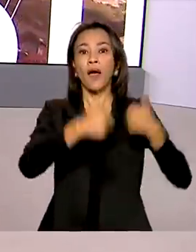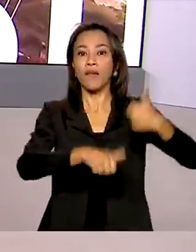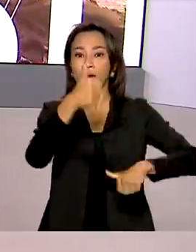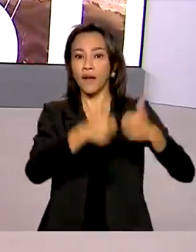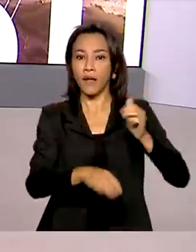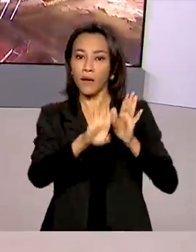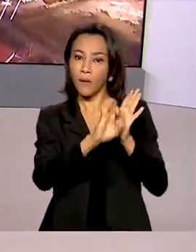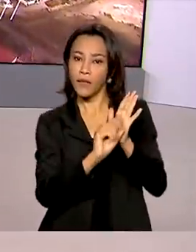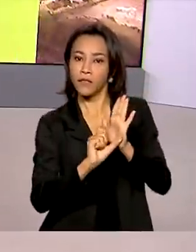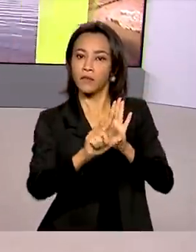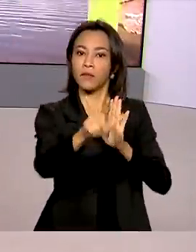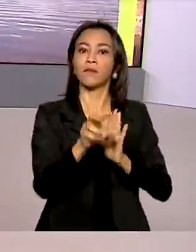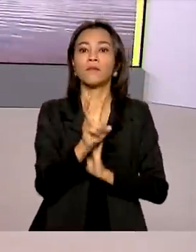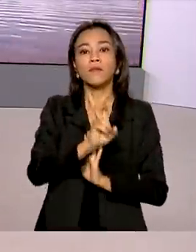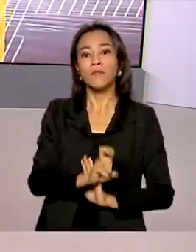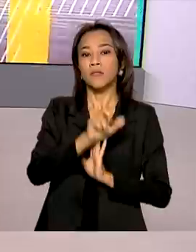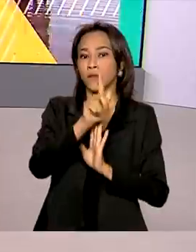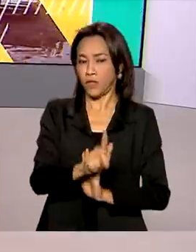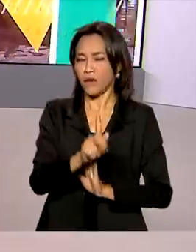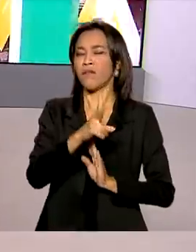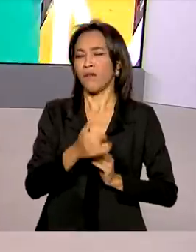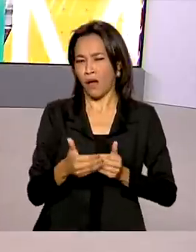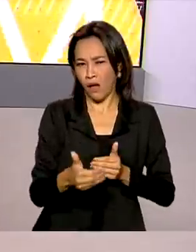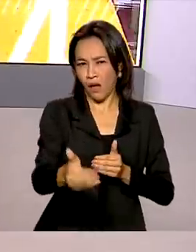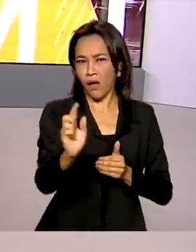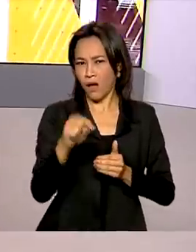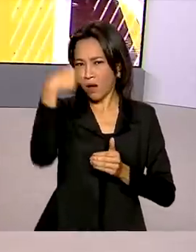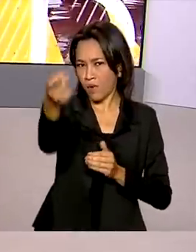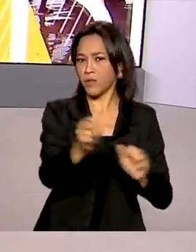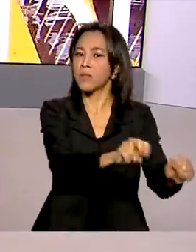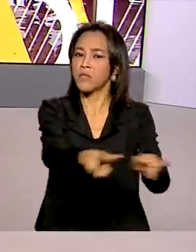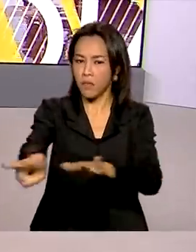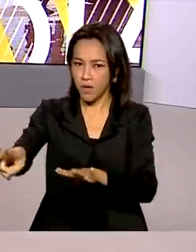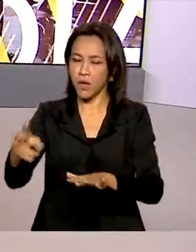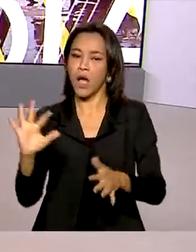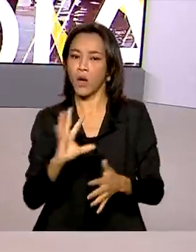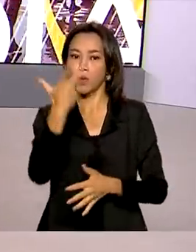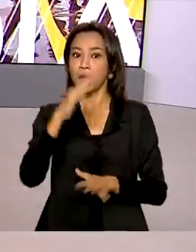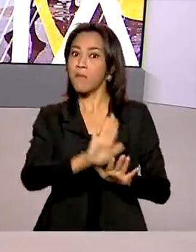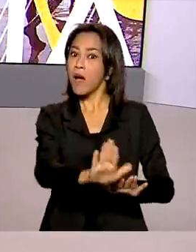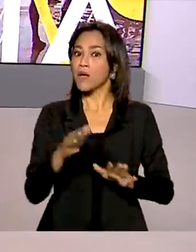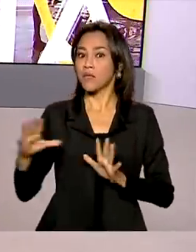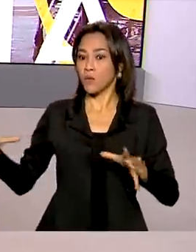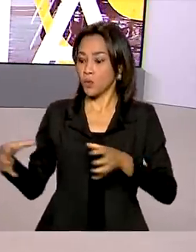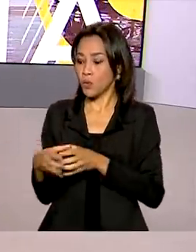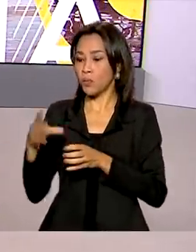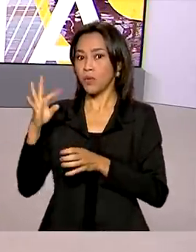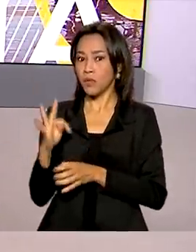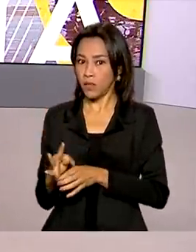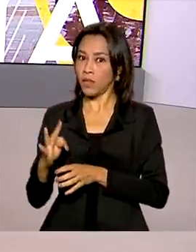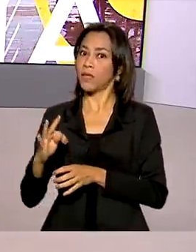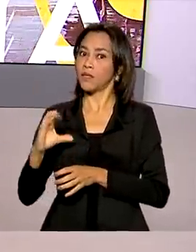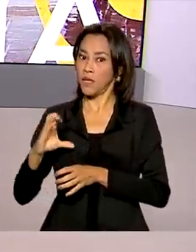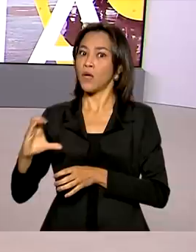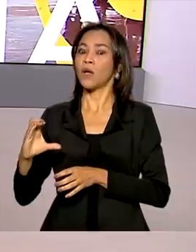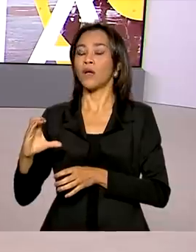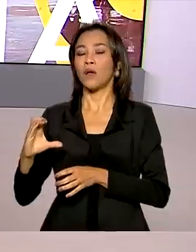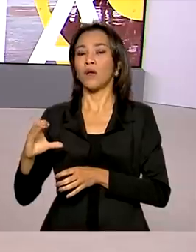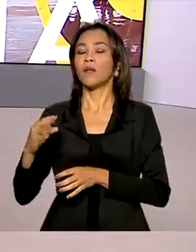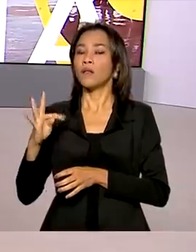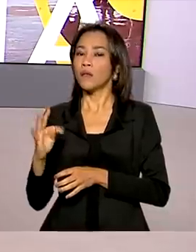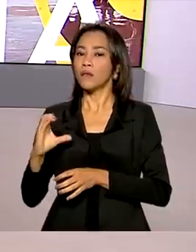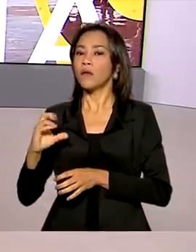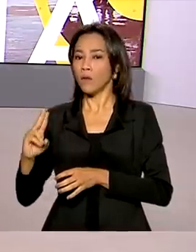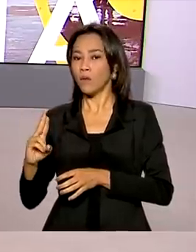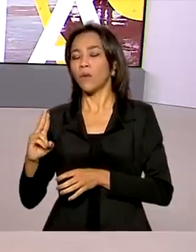A retomada dos trabalhos deve acontecer na semana que vem, mas os ministros do TCU já formaram maioria a favor do edital. Para o